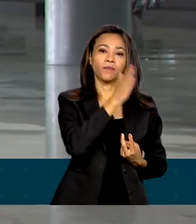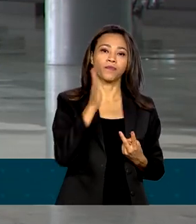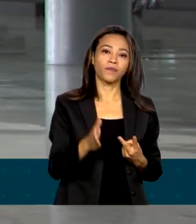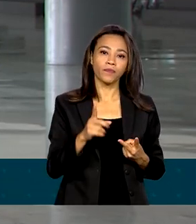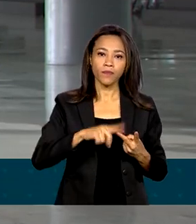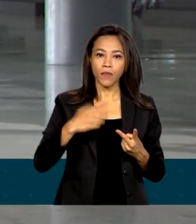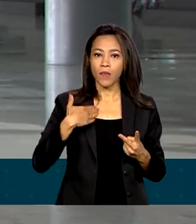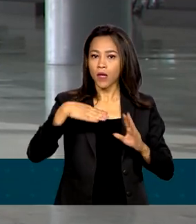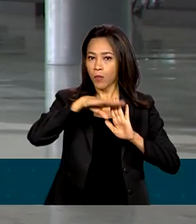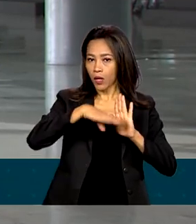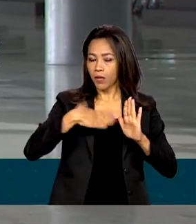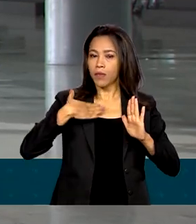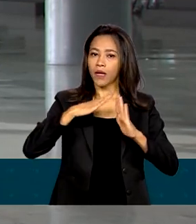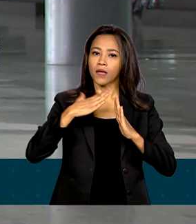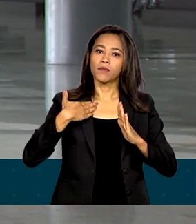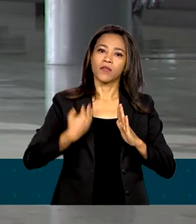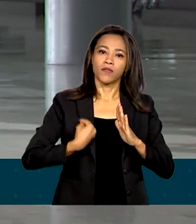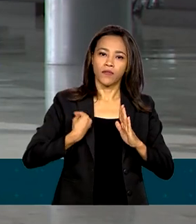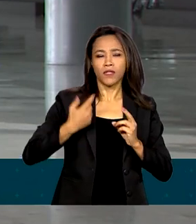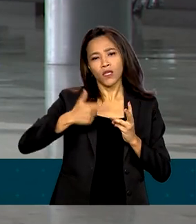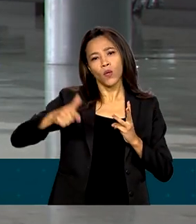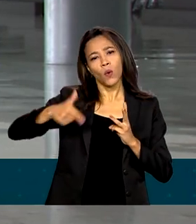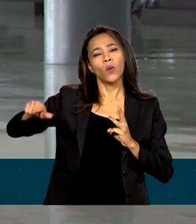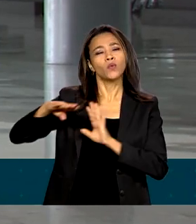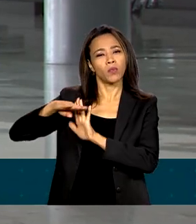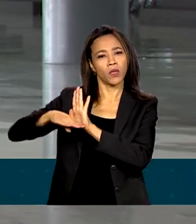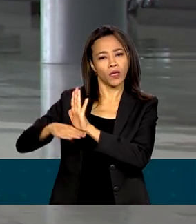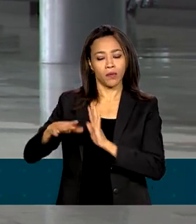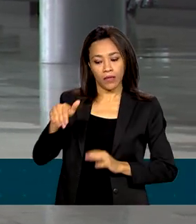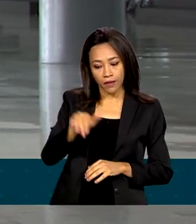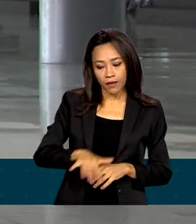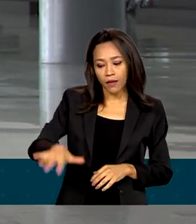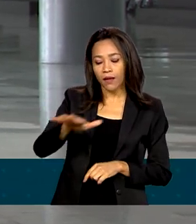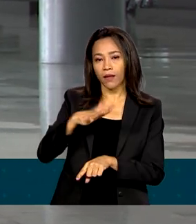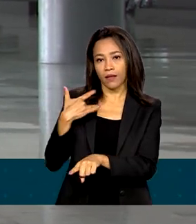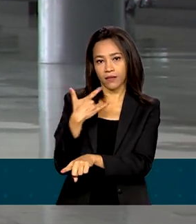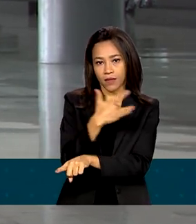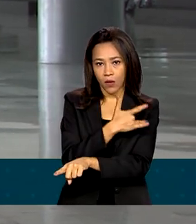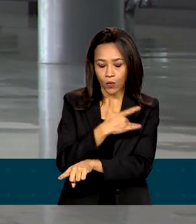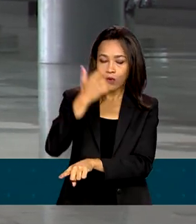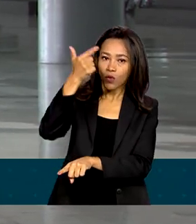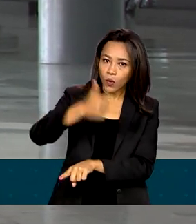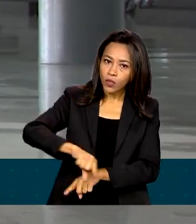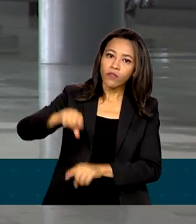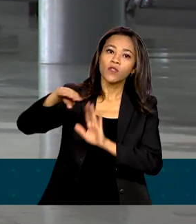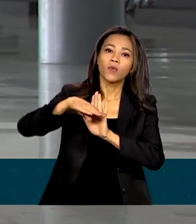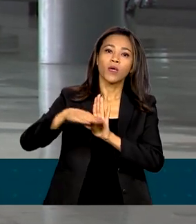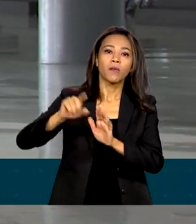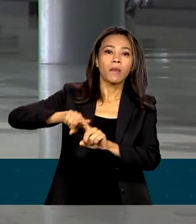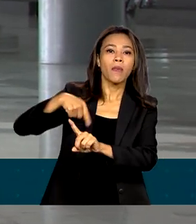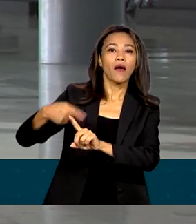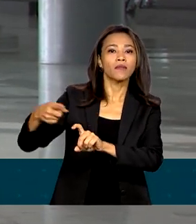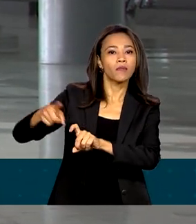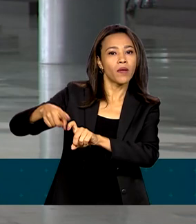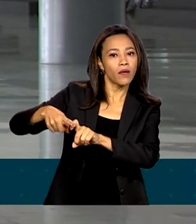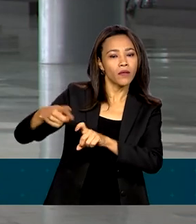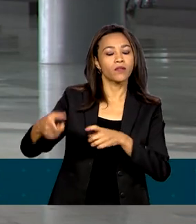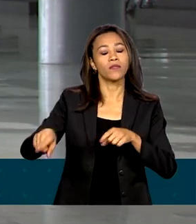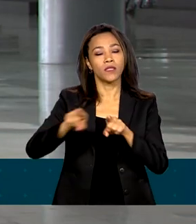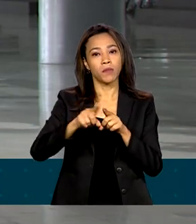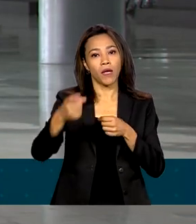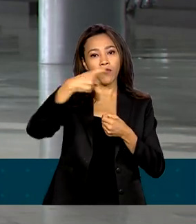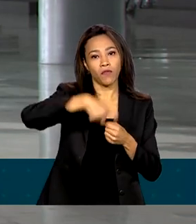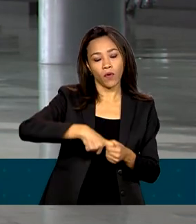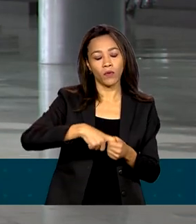Minha Casa Minha Vida, entre outros. Na área da saúde, o governo relançou mais médicos e restabeleceu as campanhas de vacinação